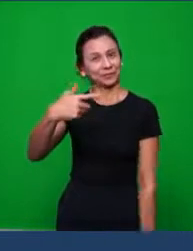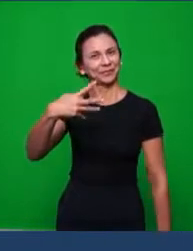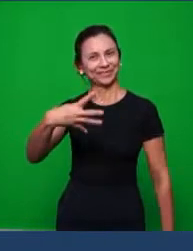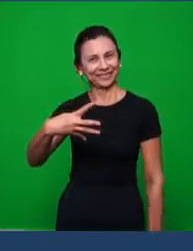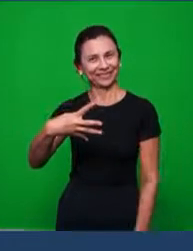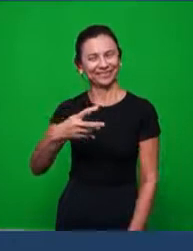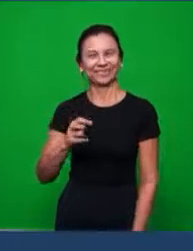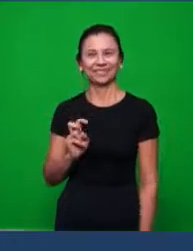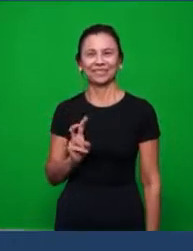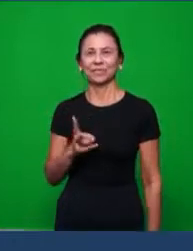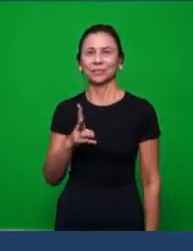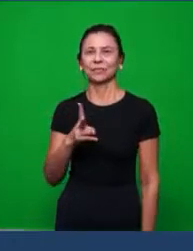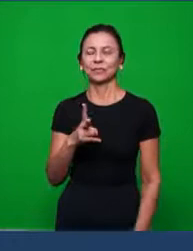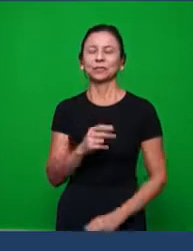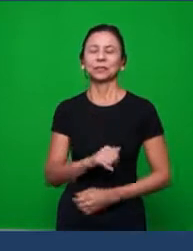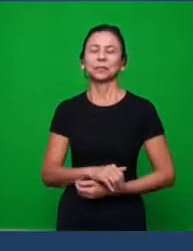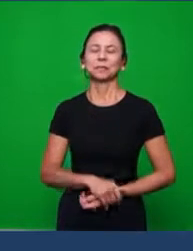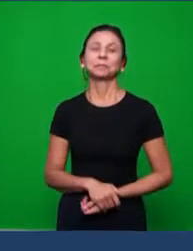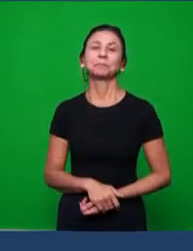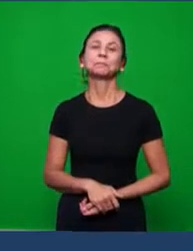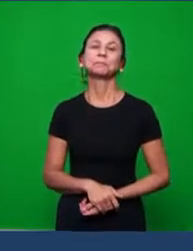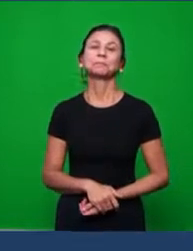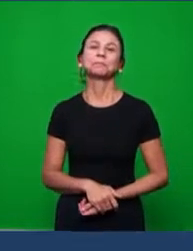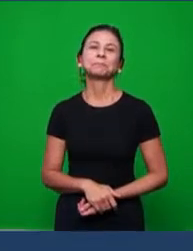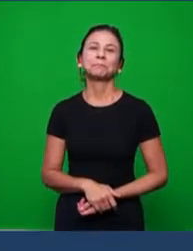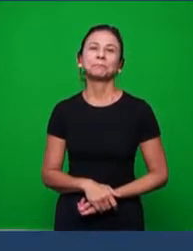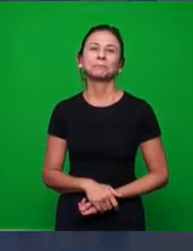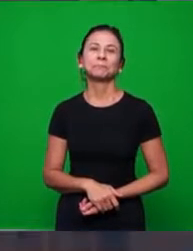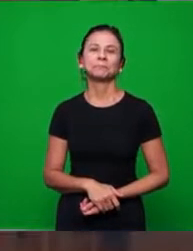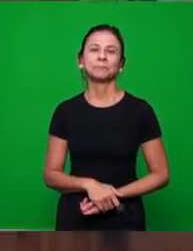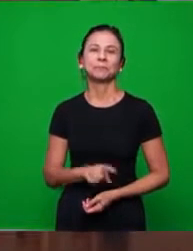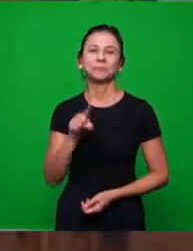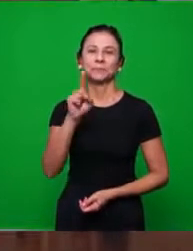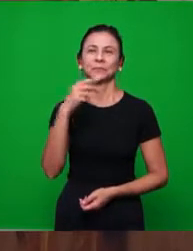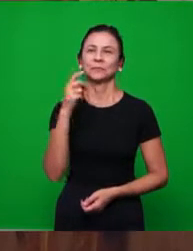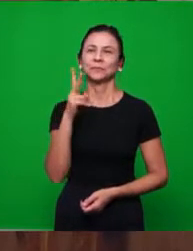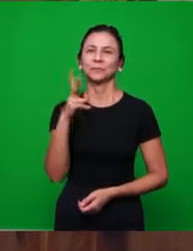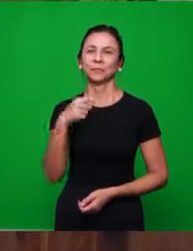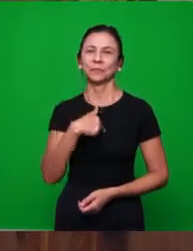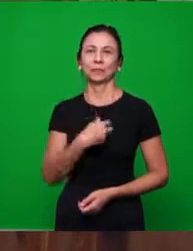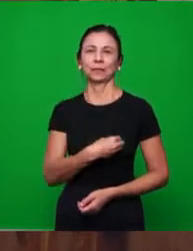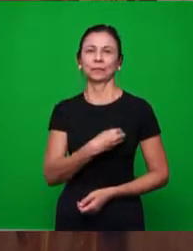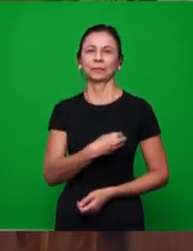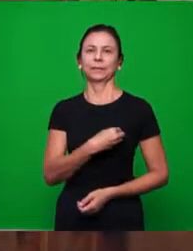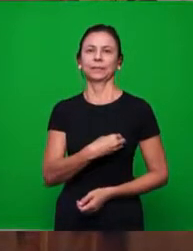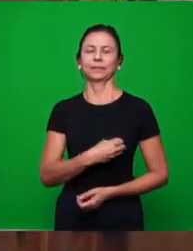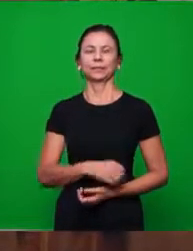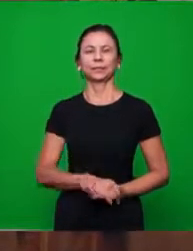aqui, olhando para os irmãos aqui. Vou continuar em cena aqui.